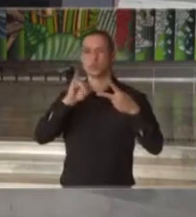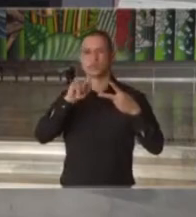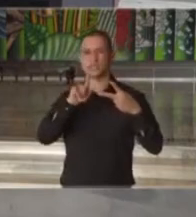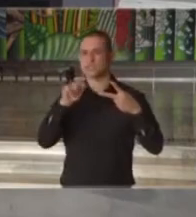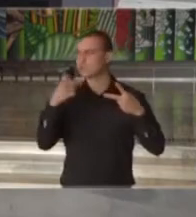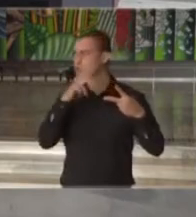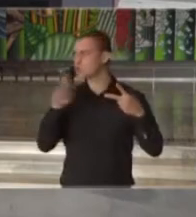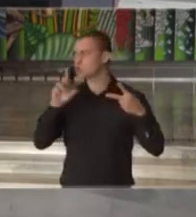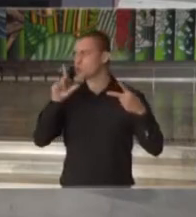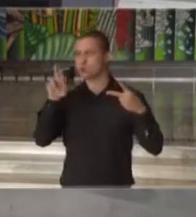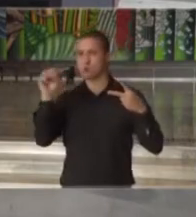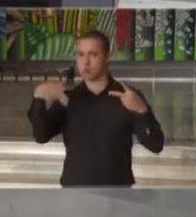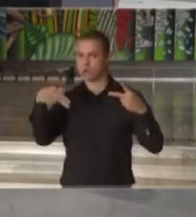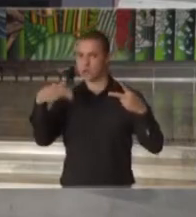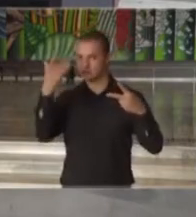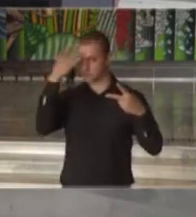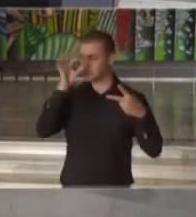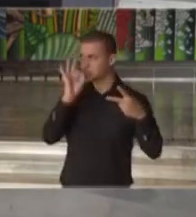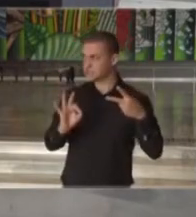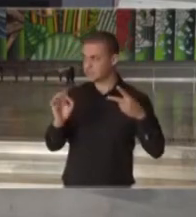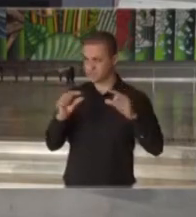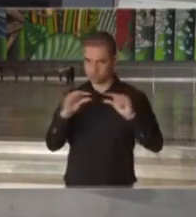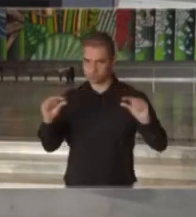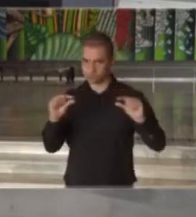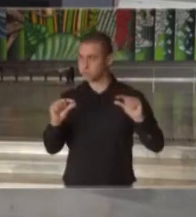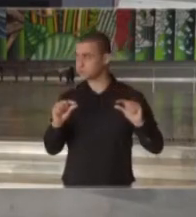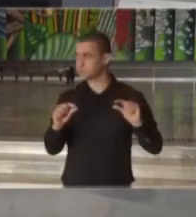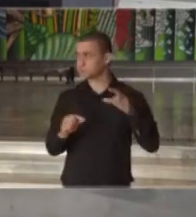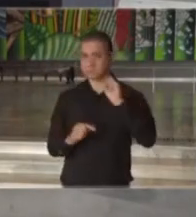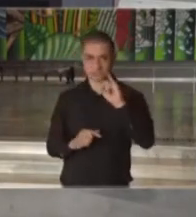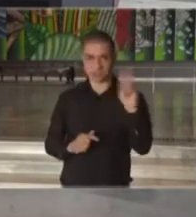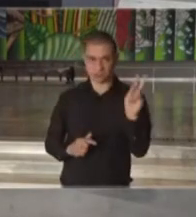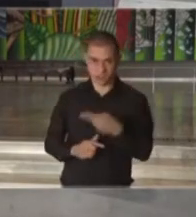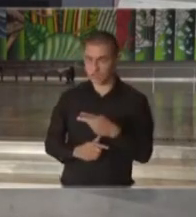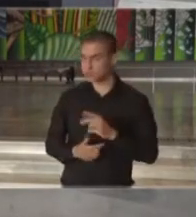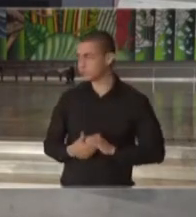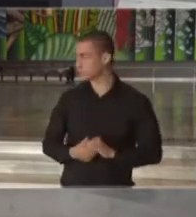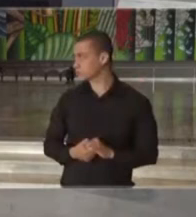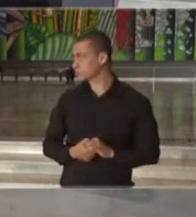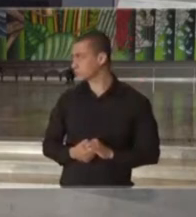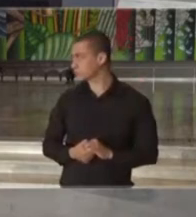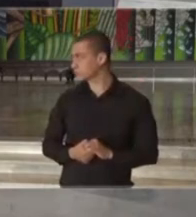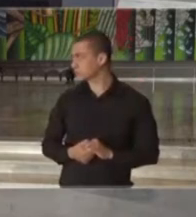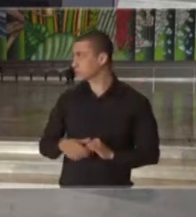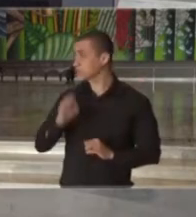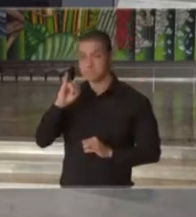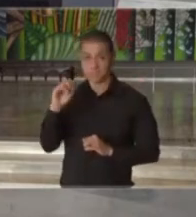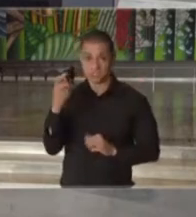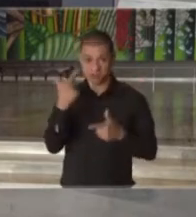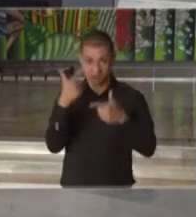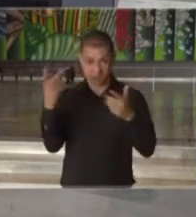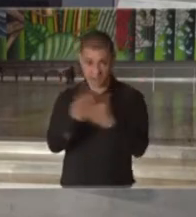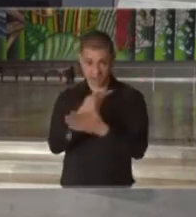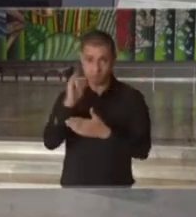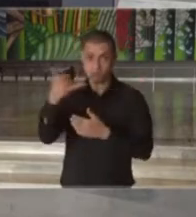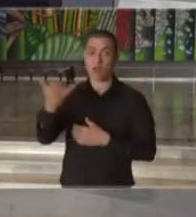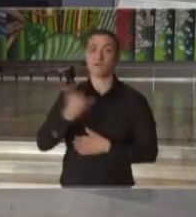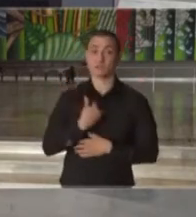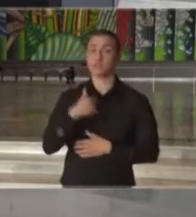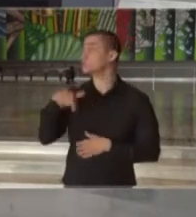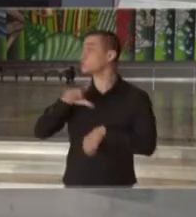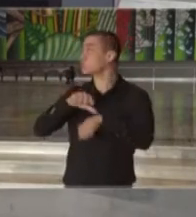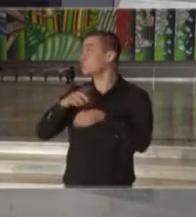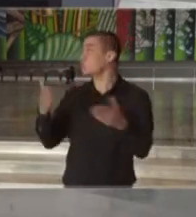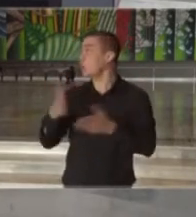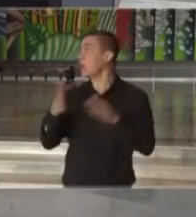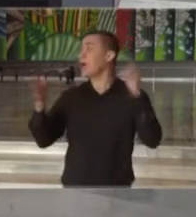de Edu André Esteves, não sei se a grafia está correta. Se não estiver, peço que depois, por favor, me orientem. E neste momento